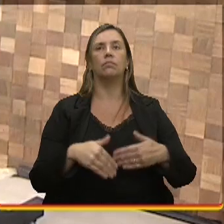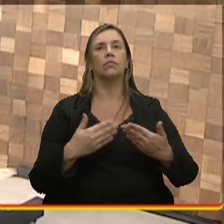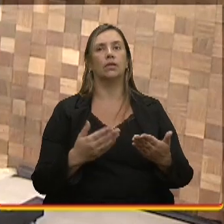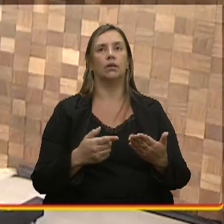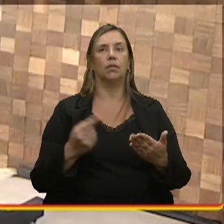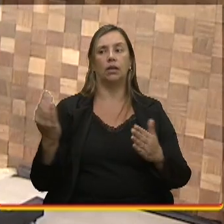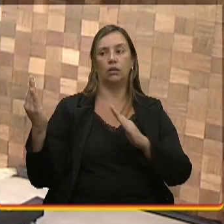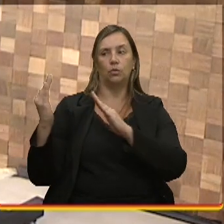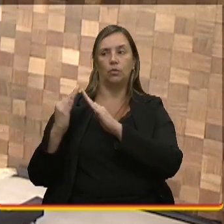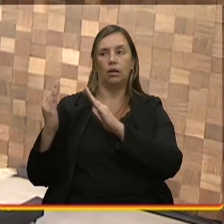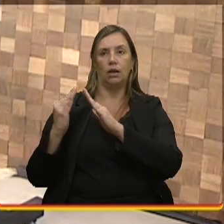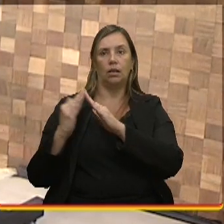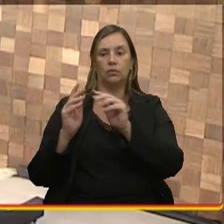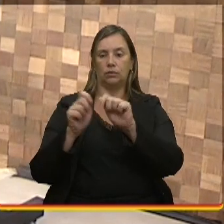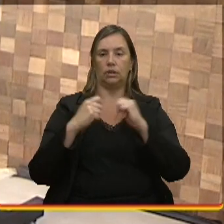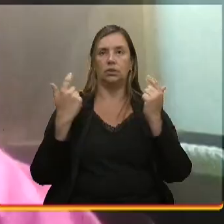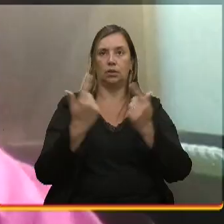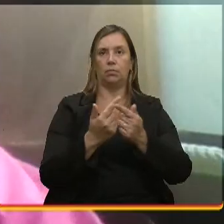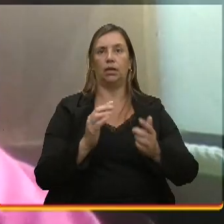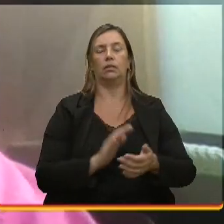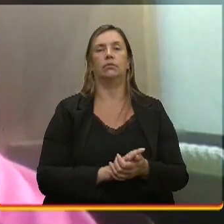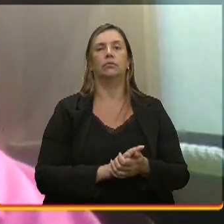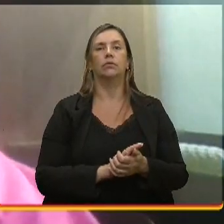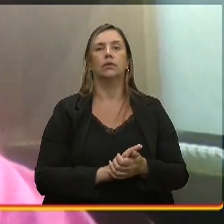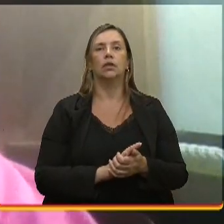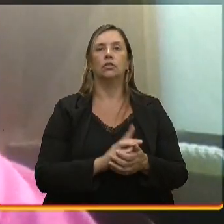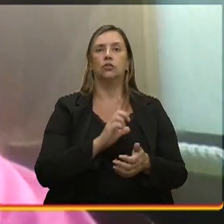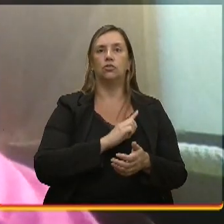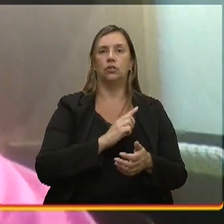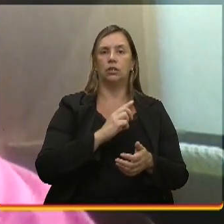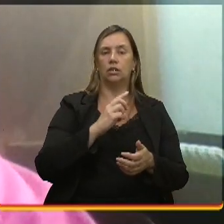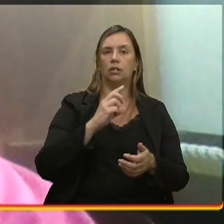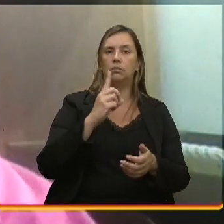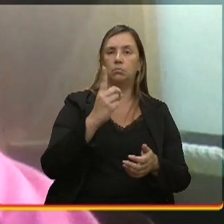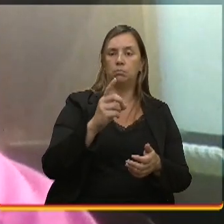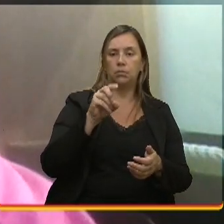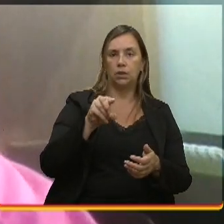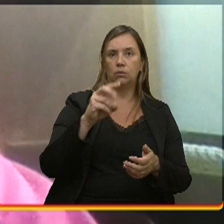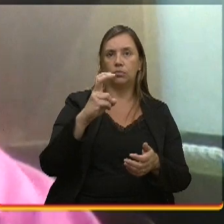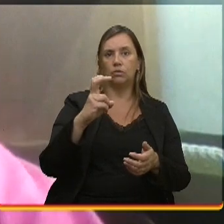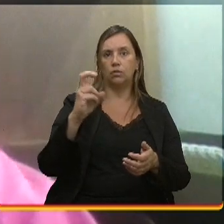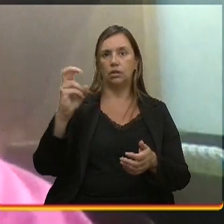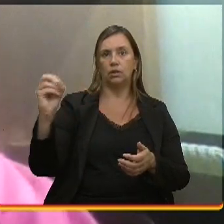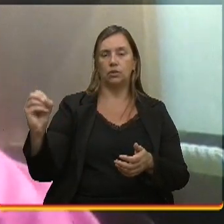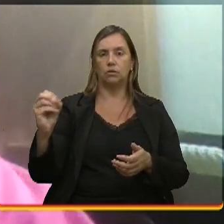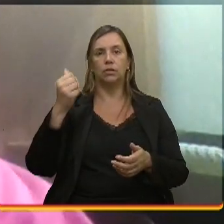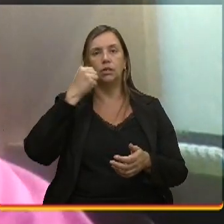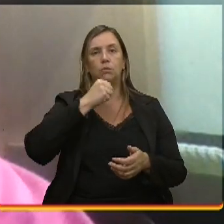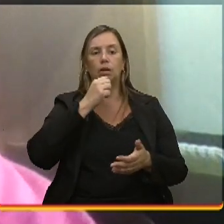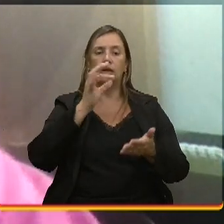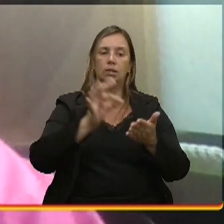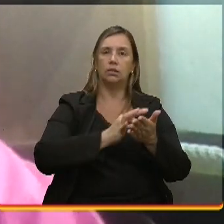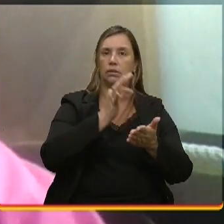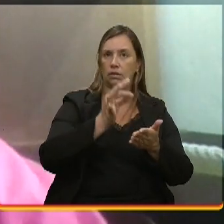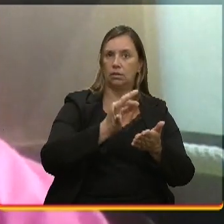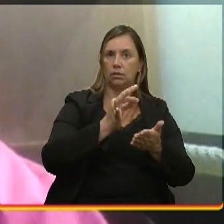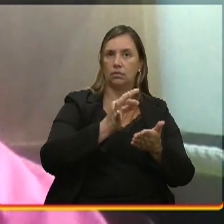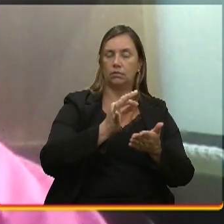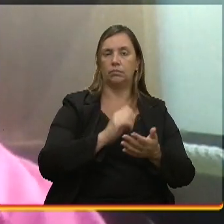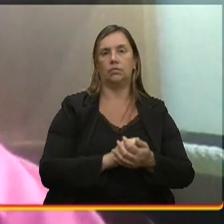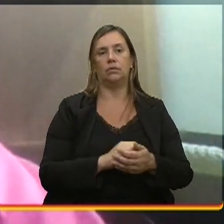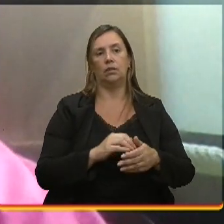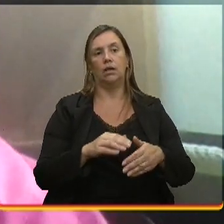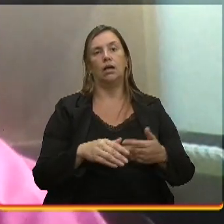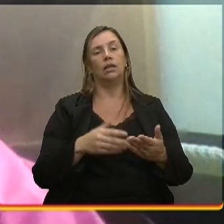está aí do lado, então tiveram, para 20 vagas, 1.550 mulheres inscritas, pensa, então, elas querem fazer, é que não tem